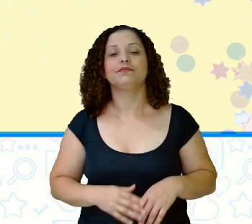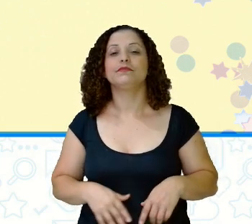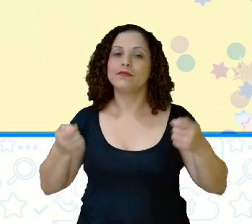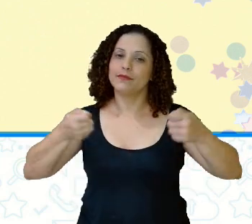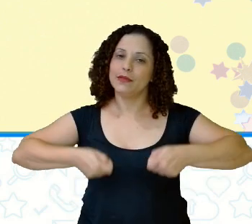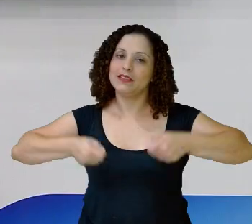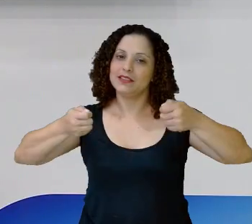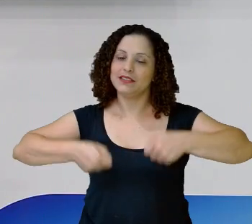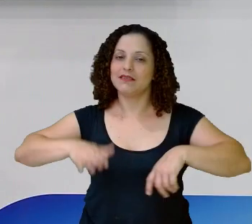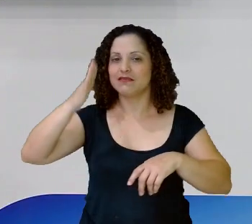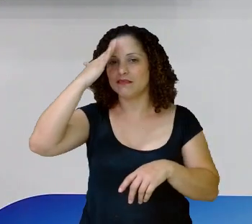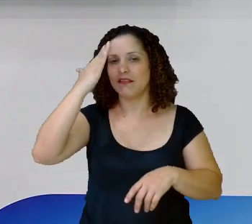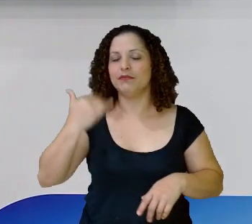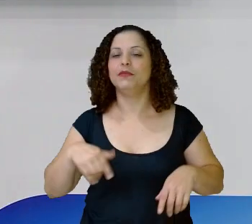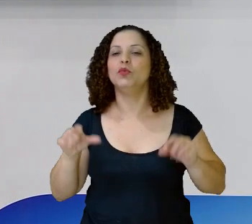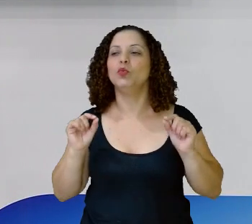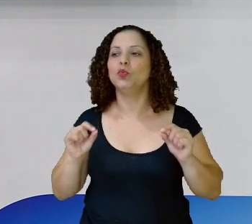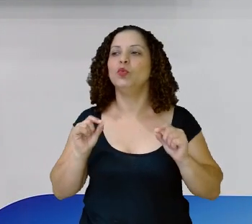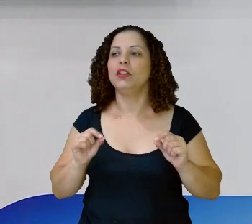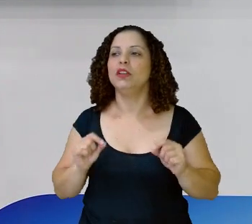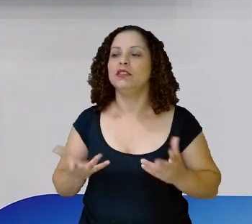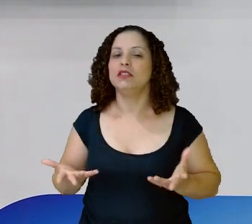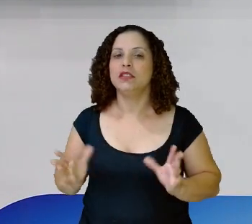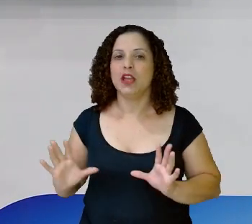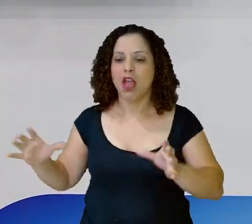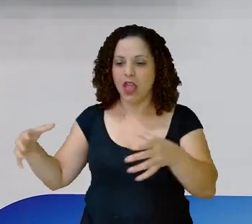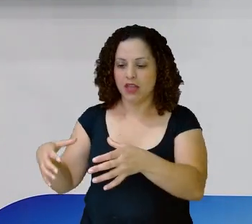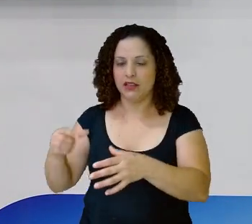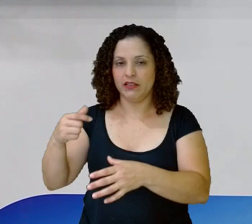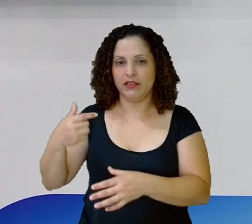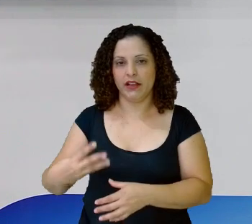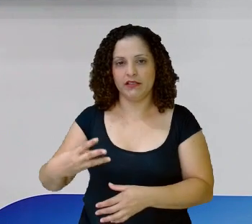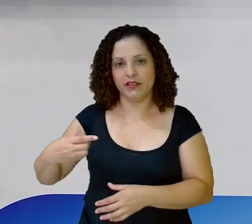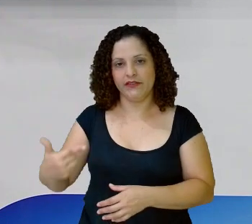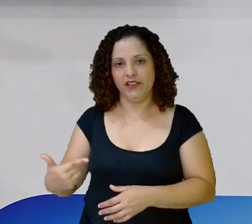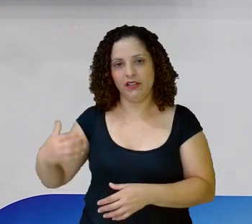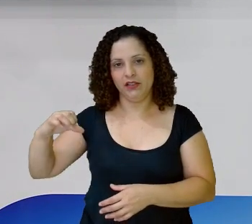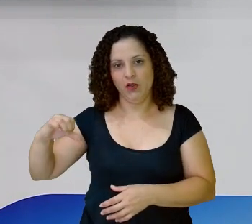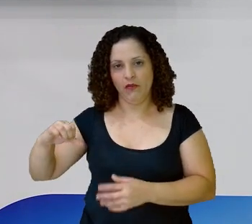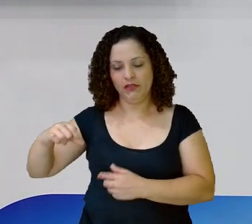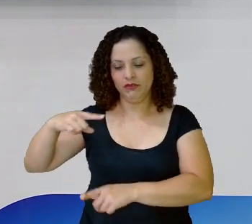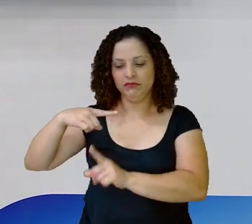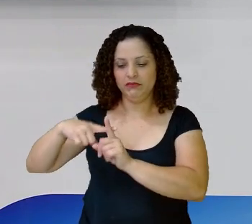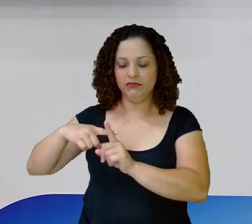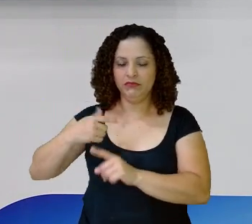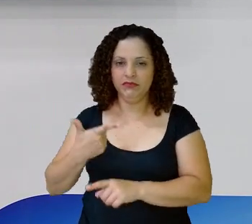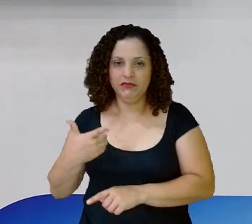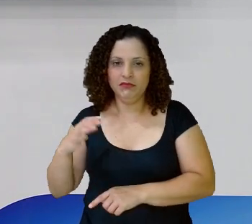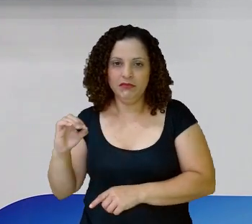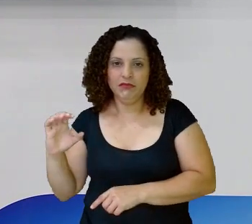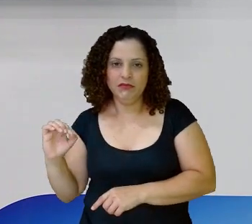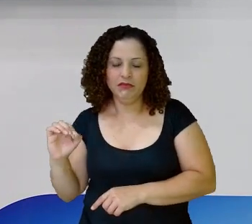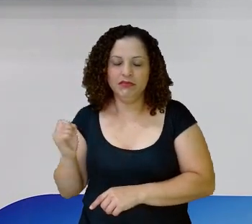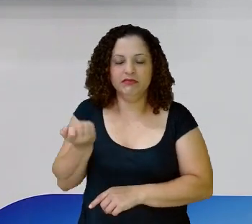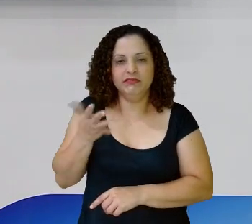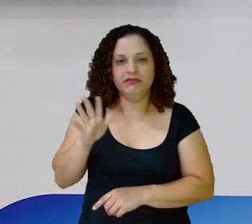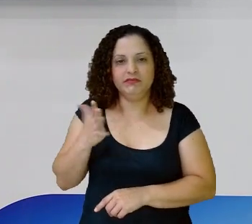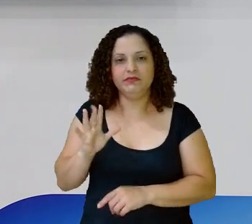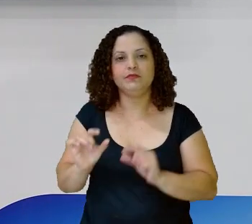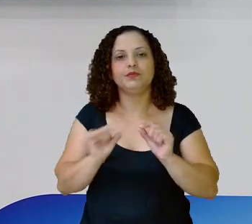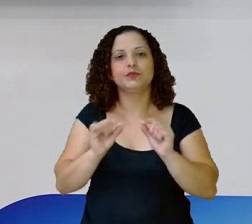saber Se eu juntar O galo da folia Que é 329 Mais 200 Vai dar aproximadamente O que?